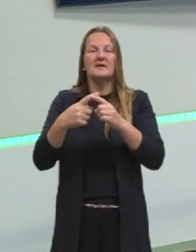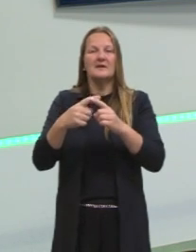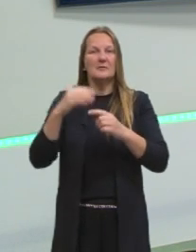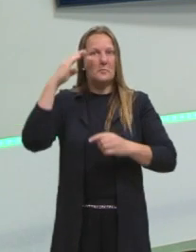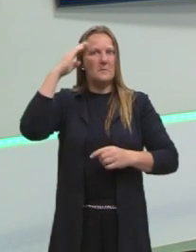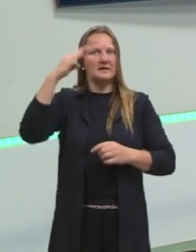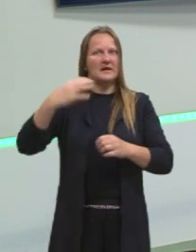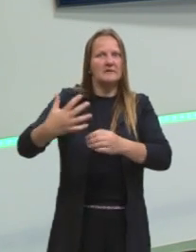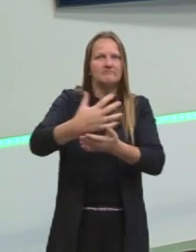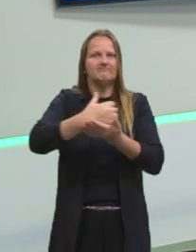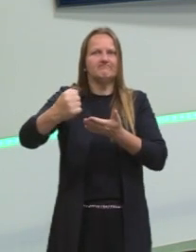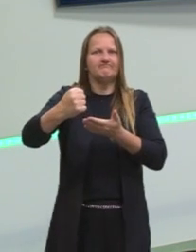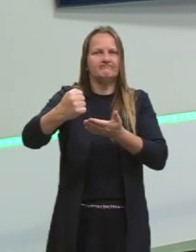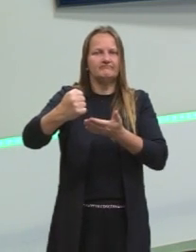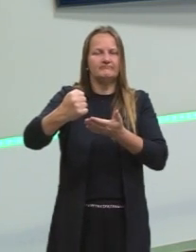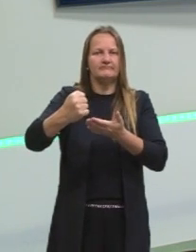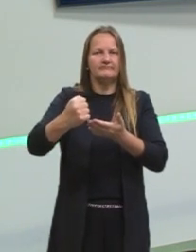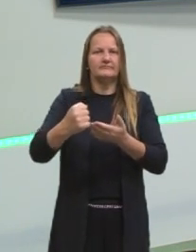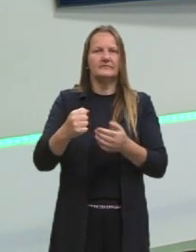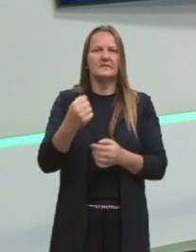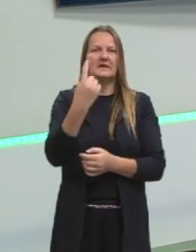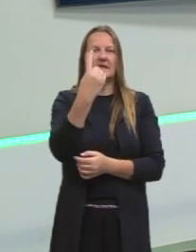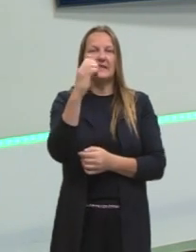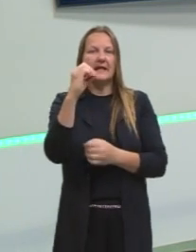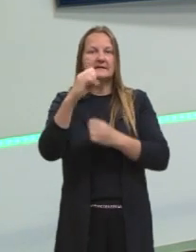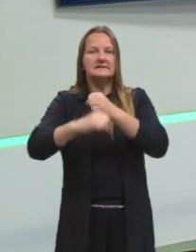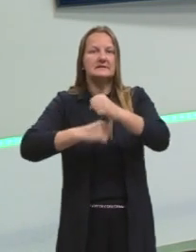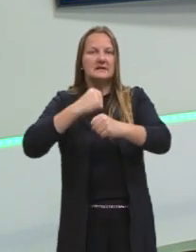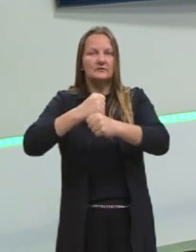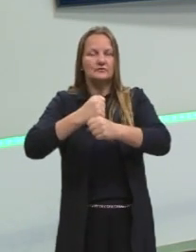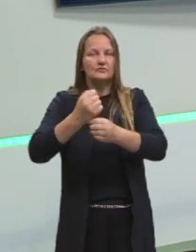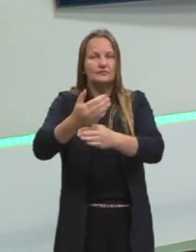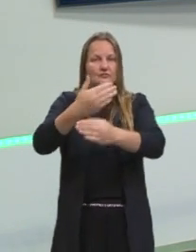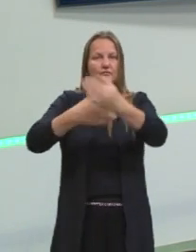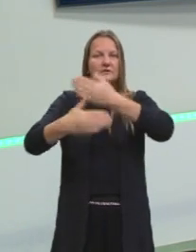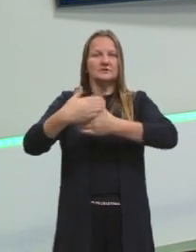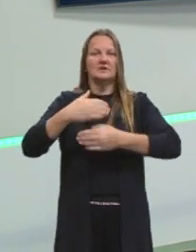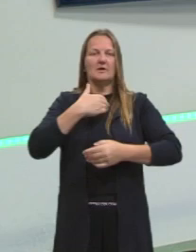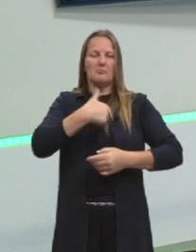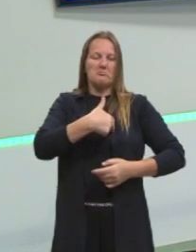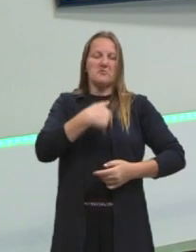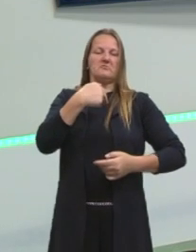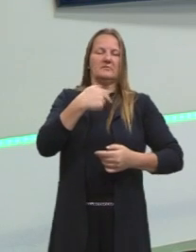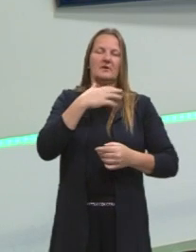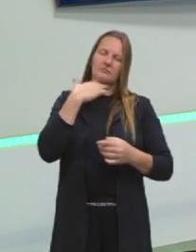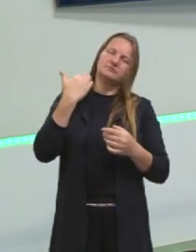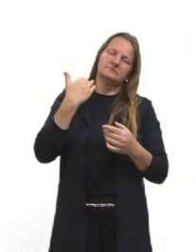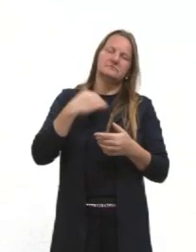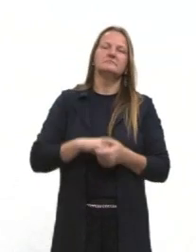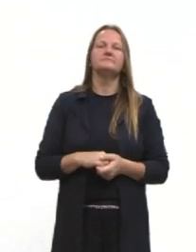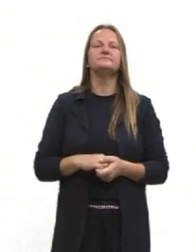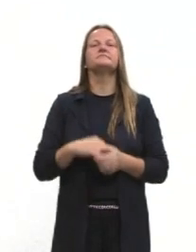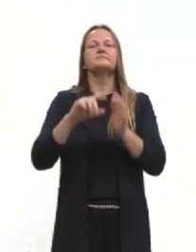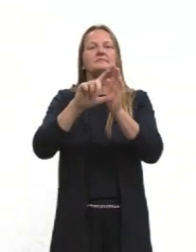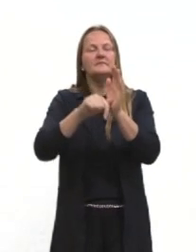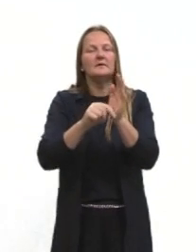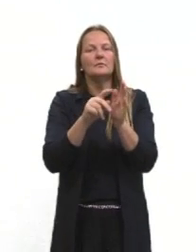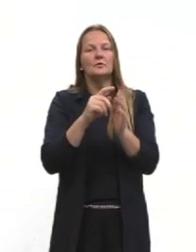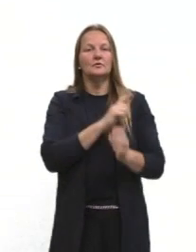atrasaria o golpe militar em 10 anos. depois do Getúlio Vargas, então, a gente vai continuar falando dos governos